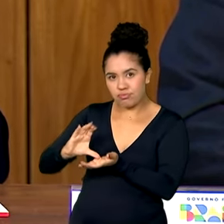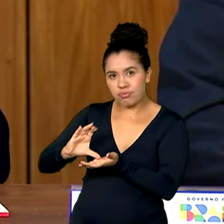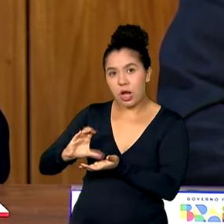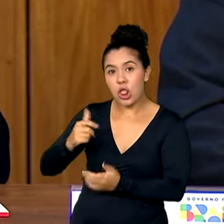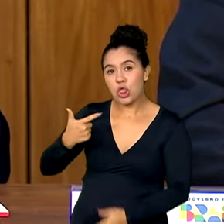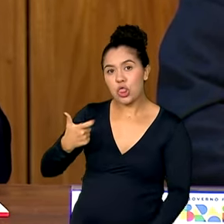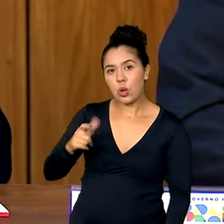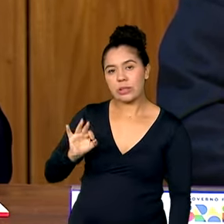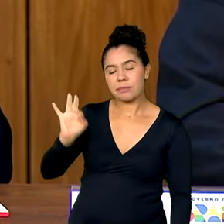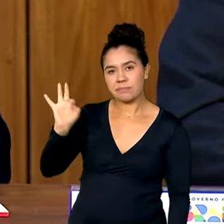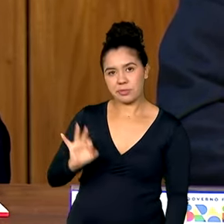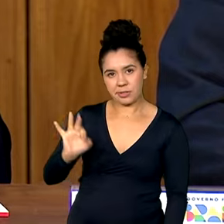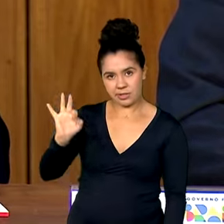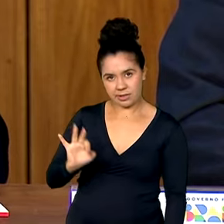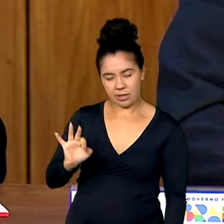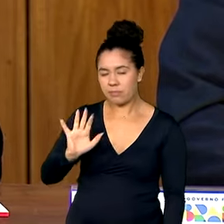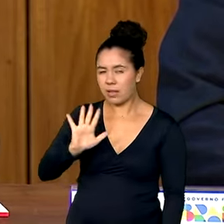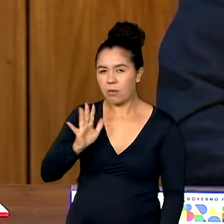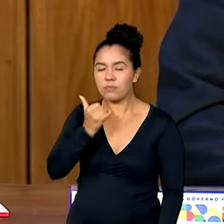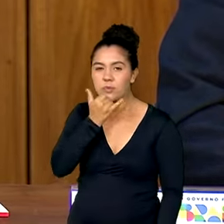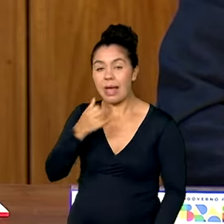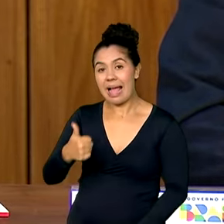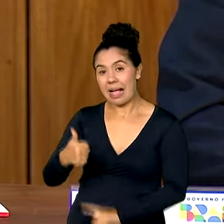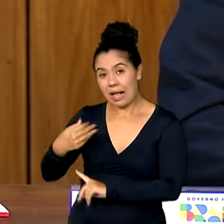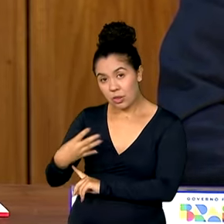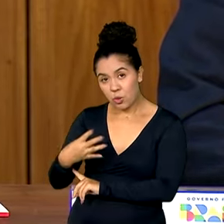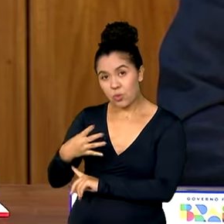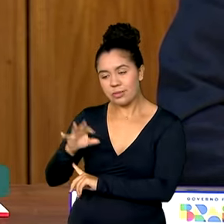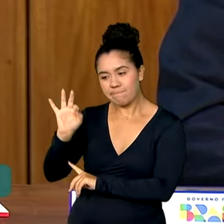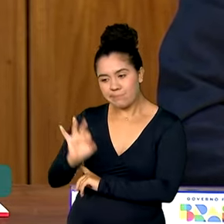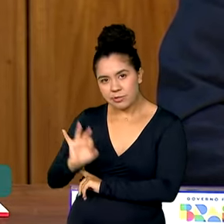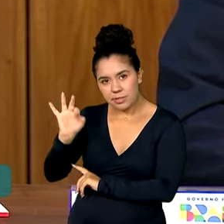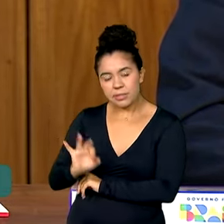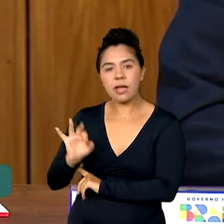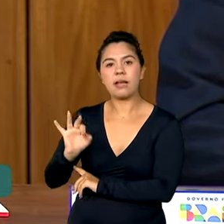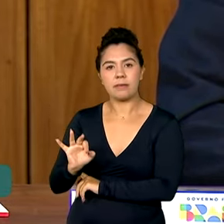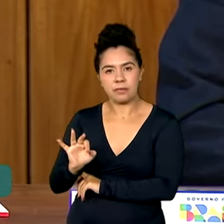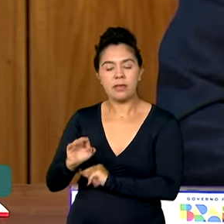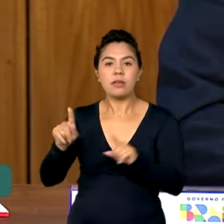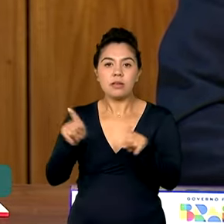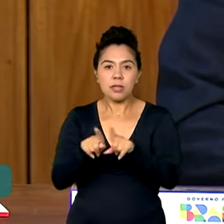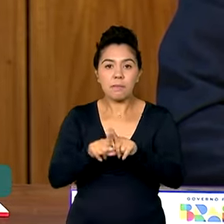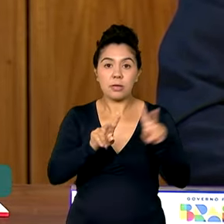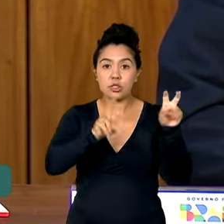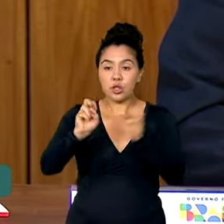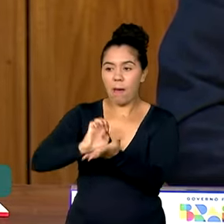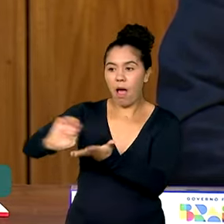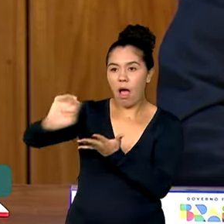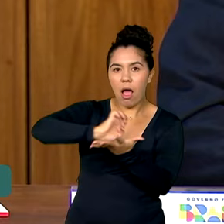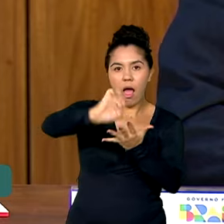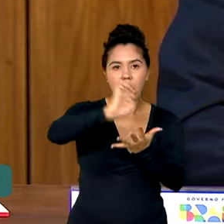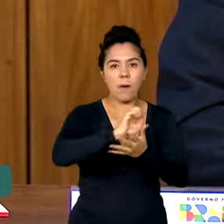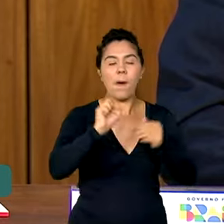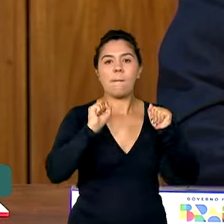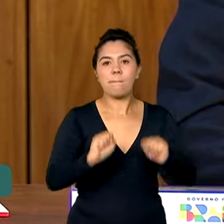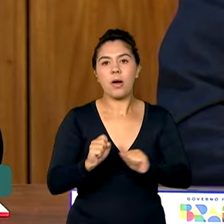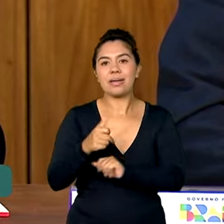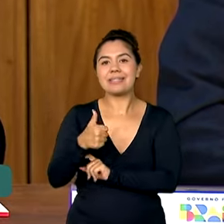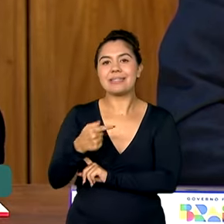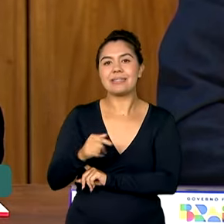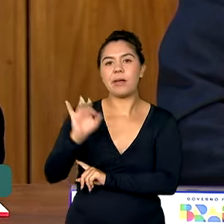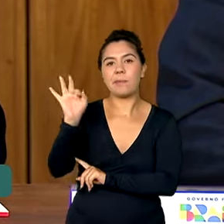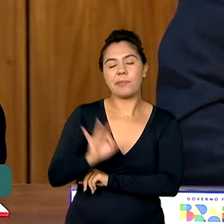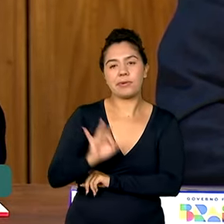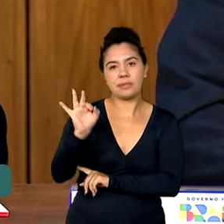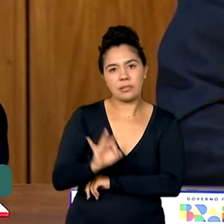mais, aliás, 14% a mais e as exportações 17% a mais. Então